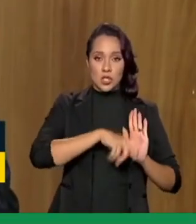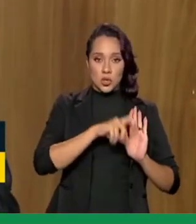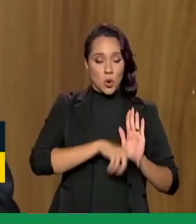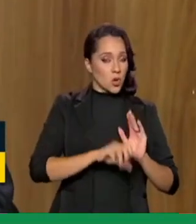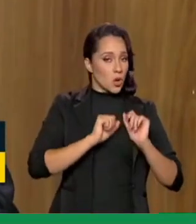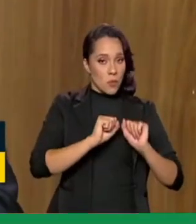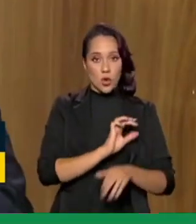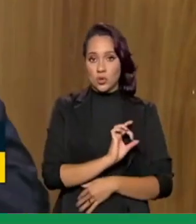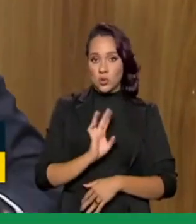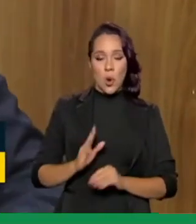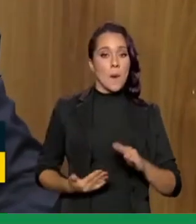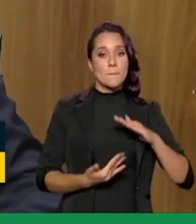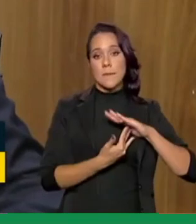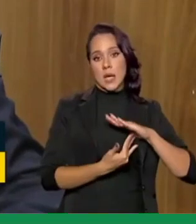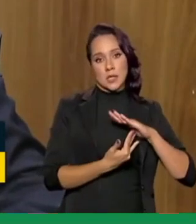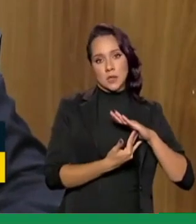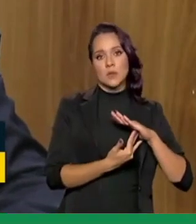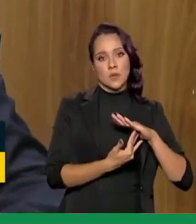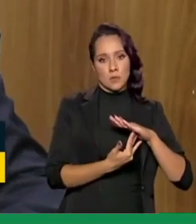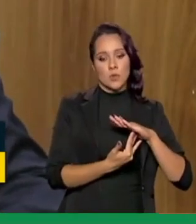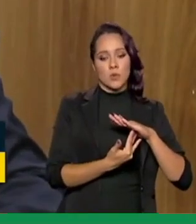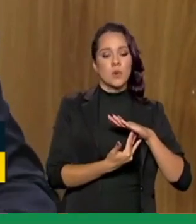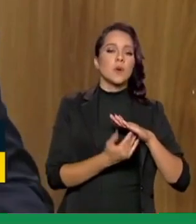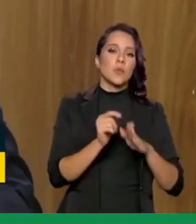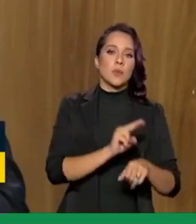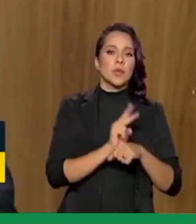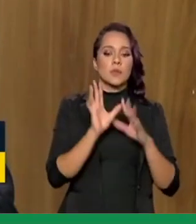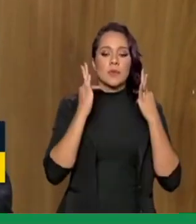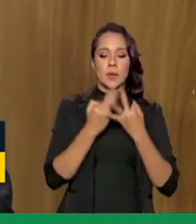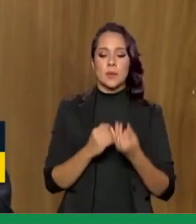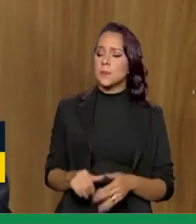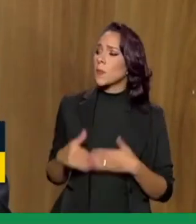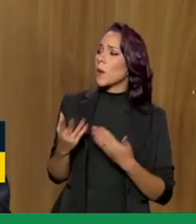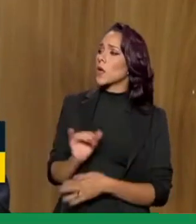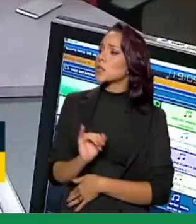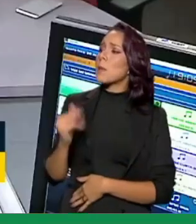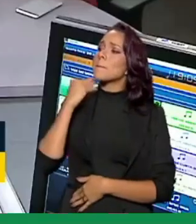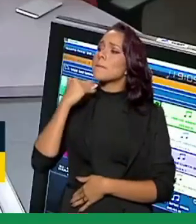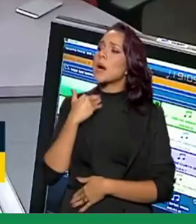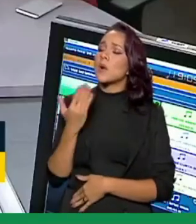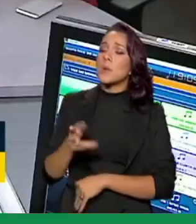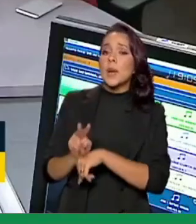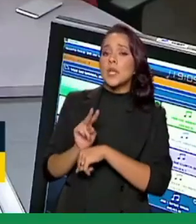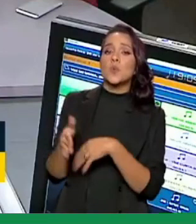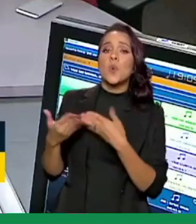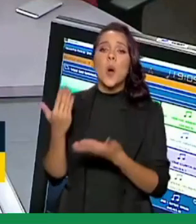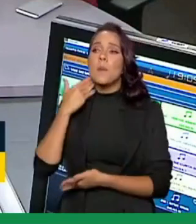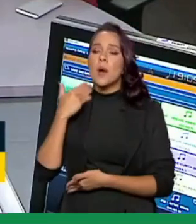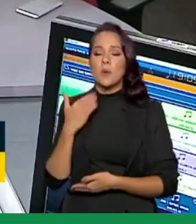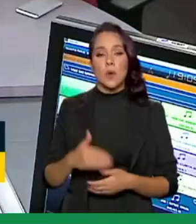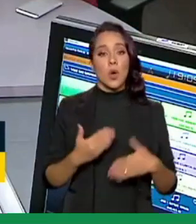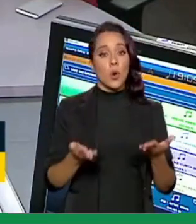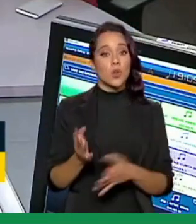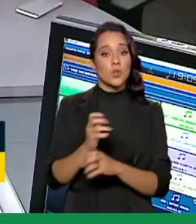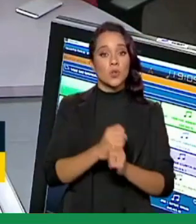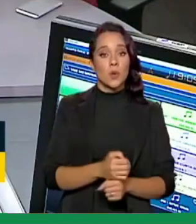pode ser comprometido com esse empréstimo consignado para as famílias. E quais as instituições financeiras estão fazendo essa operação? Hoje temos